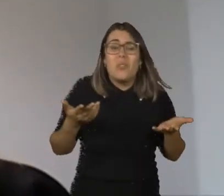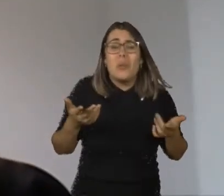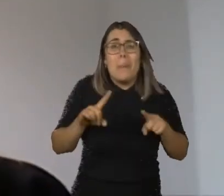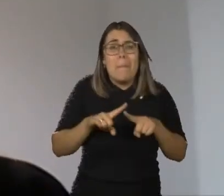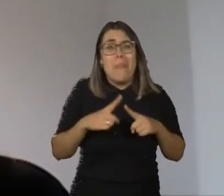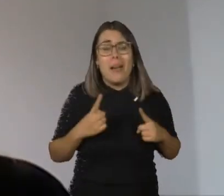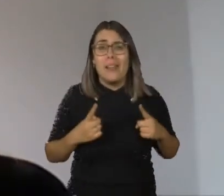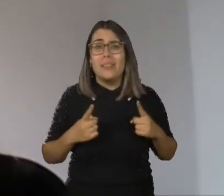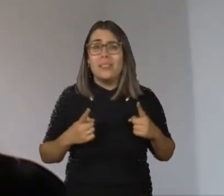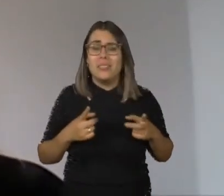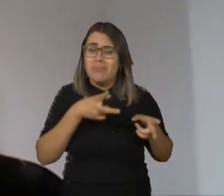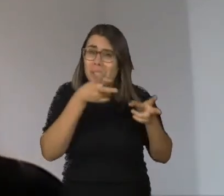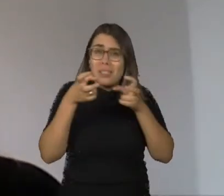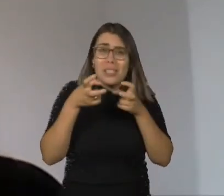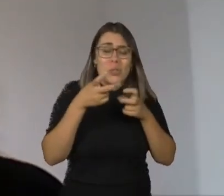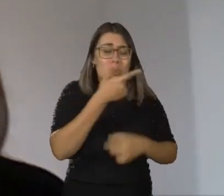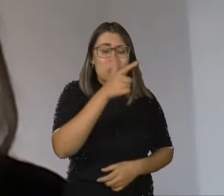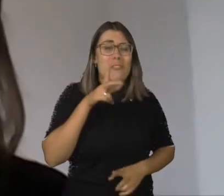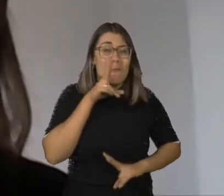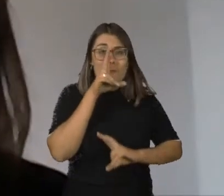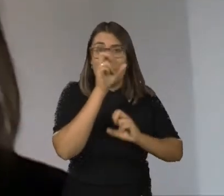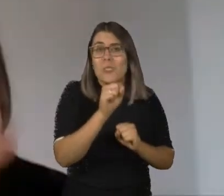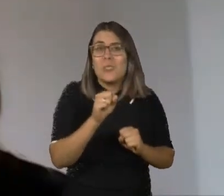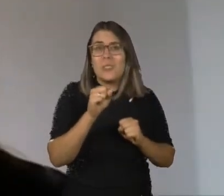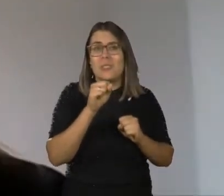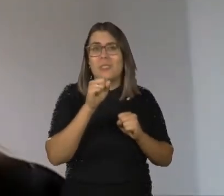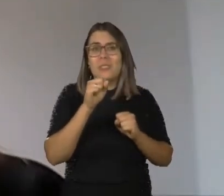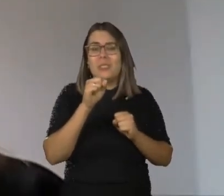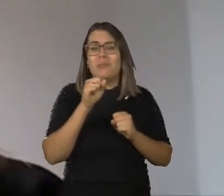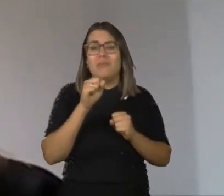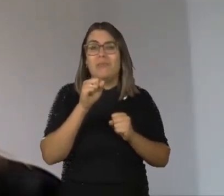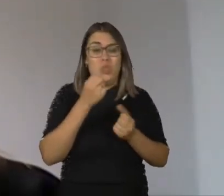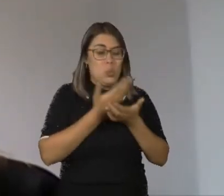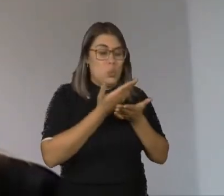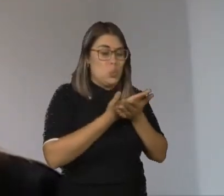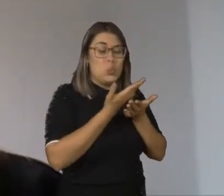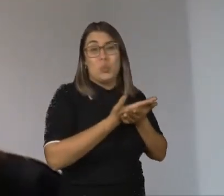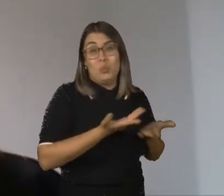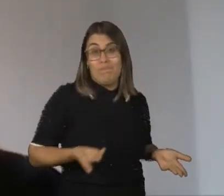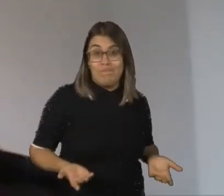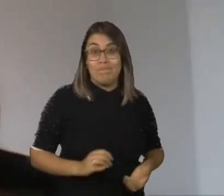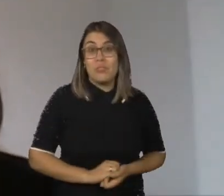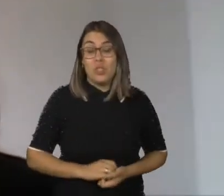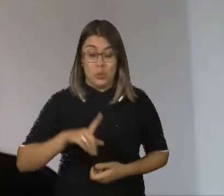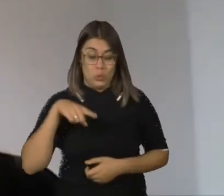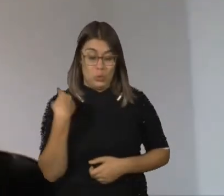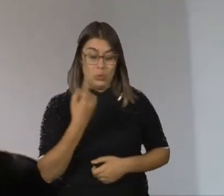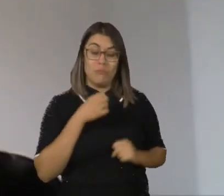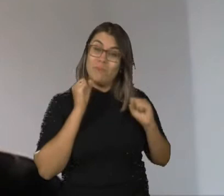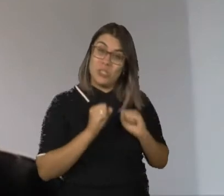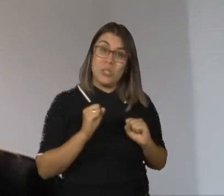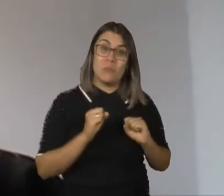ter força para adentrar esse escudo. E nós podemos dizer